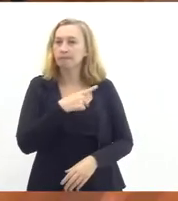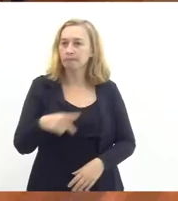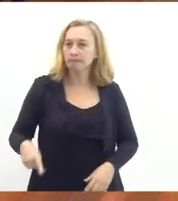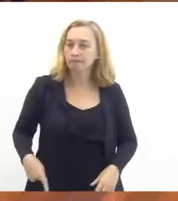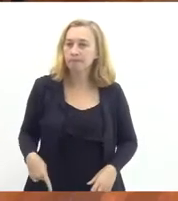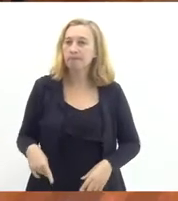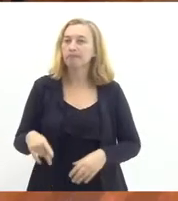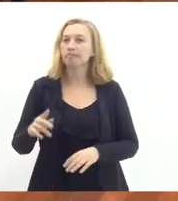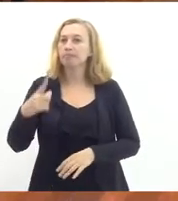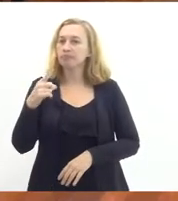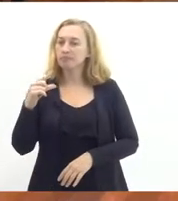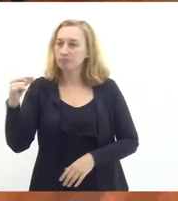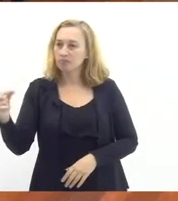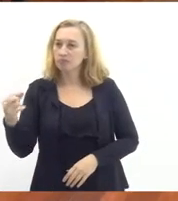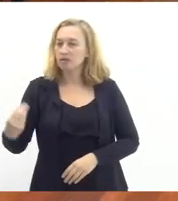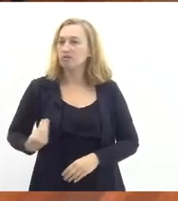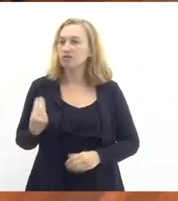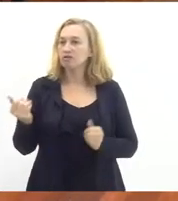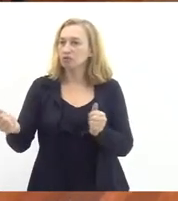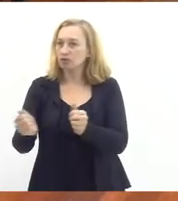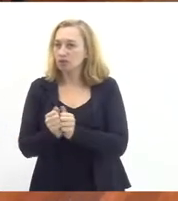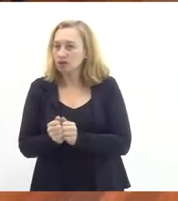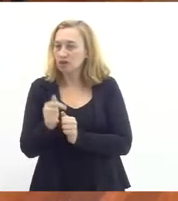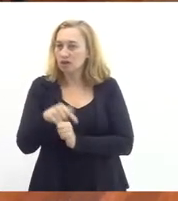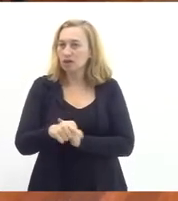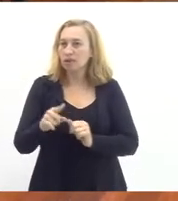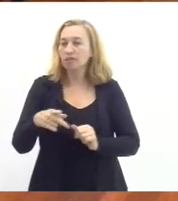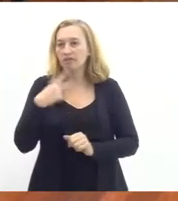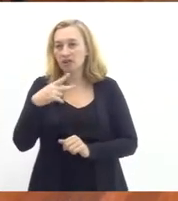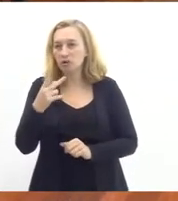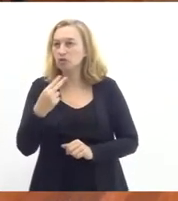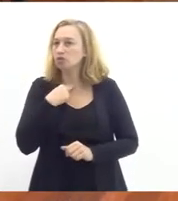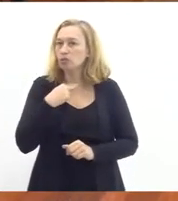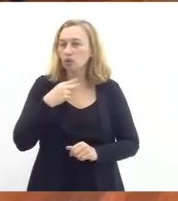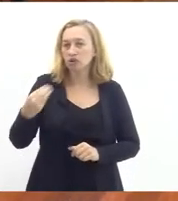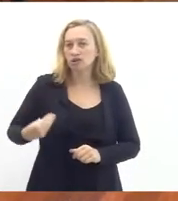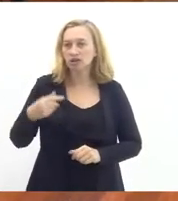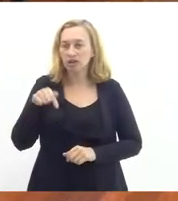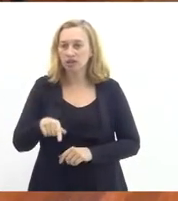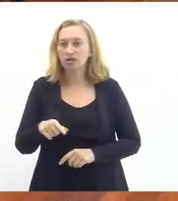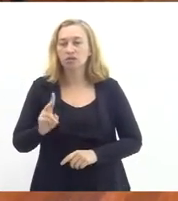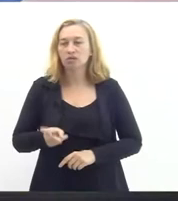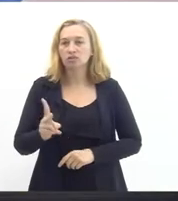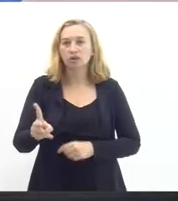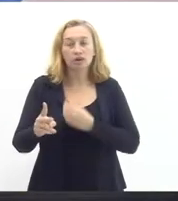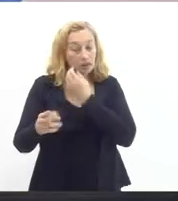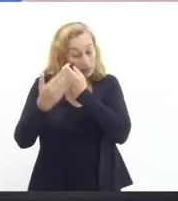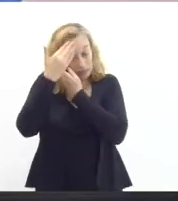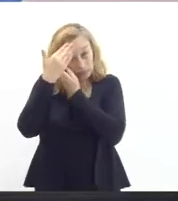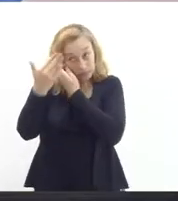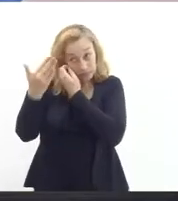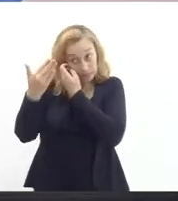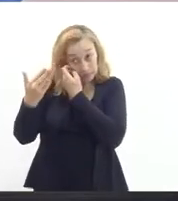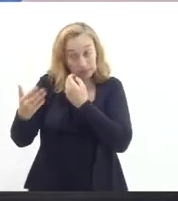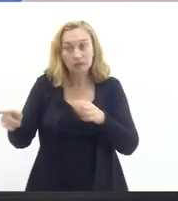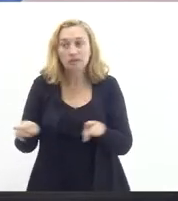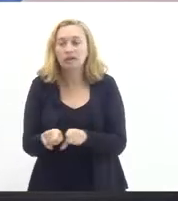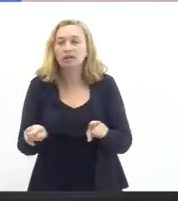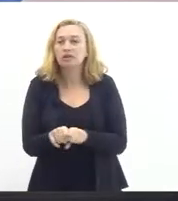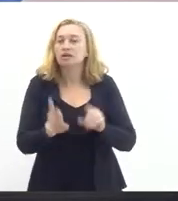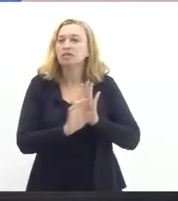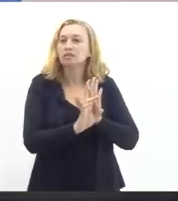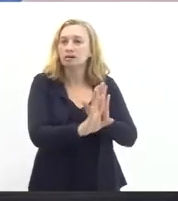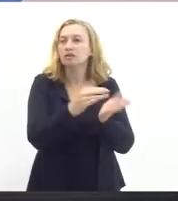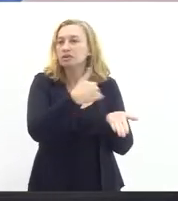recém nomeado esteve aqui conosco justificou que não poderia participar da audiência mas a equipe está aqui agradeço a presença também dos representantes da